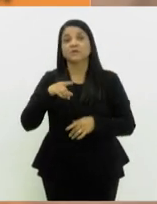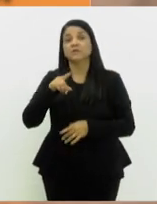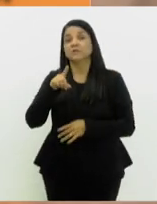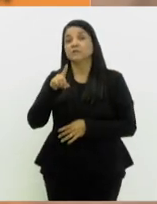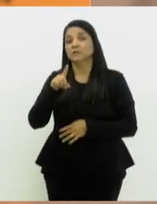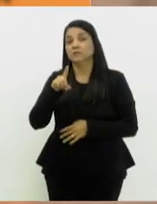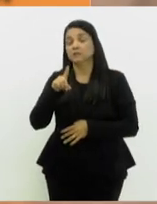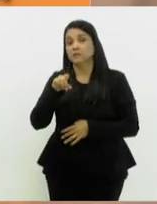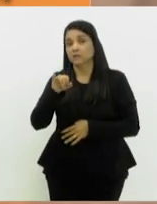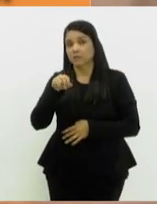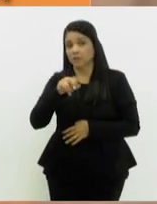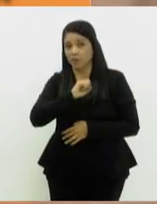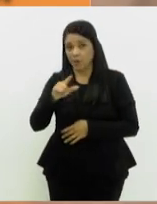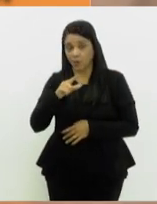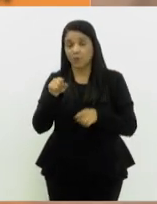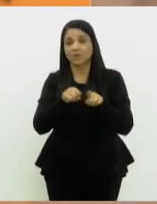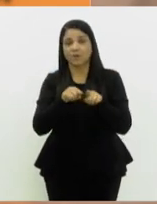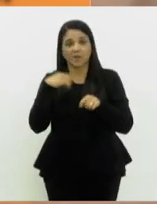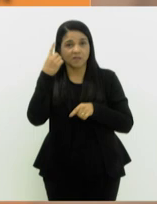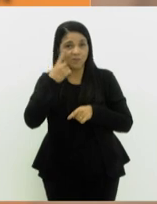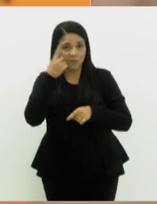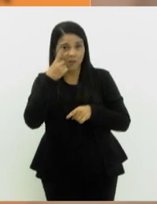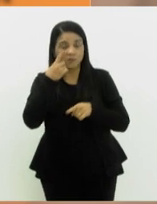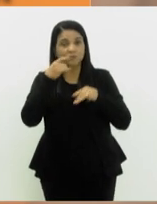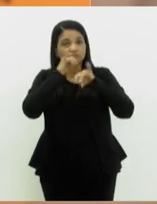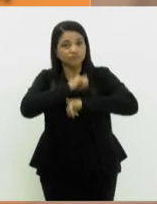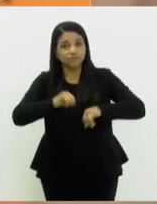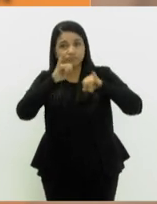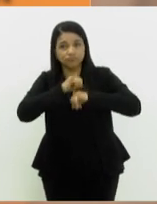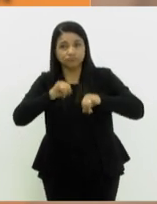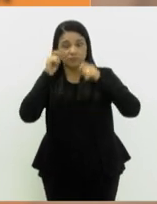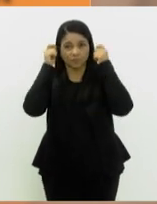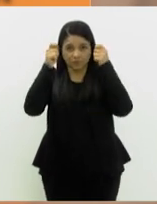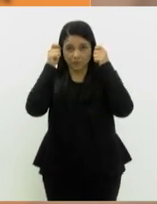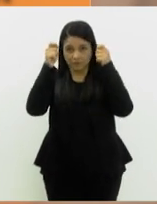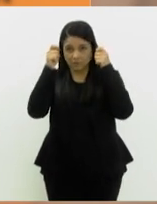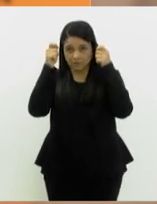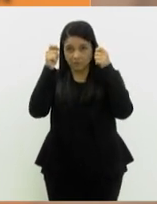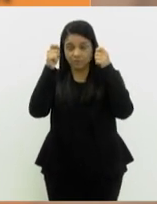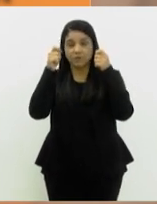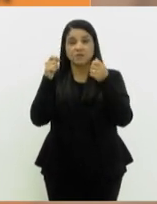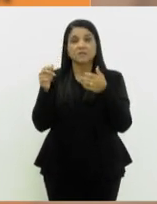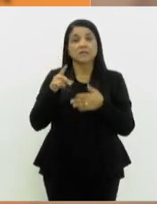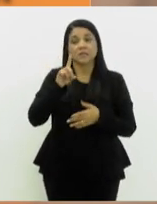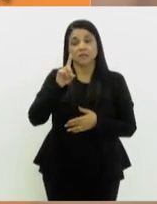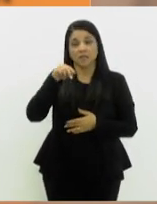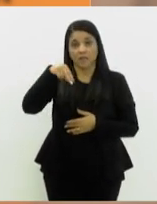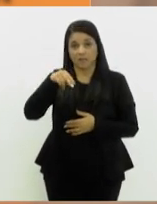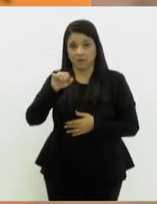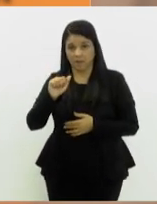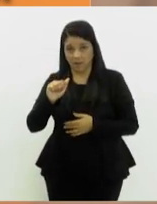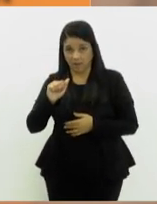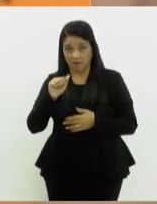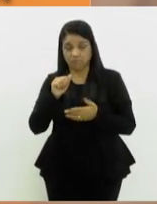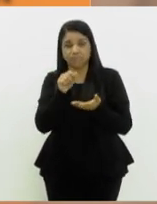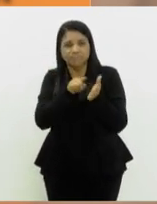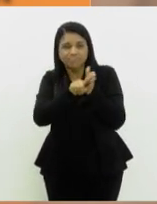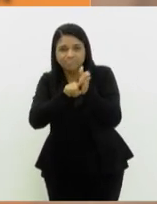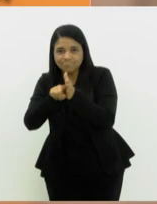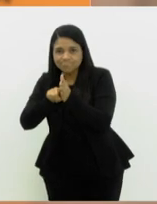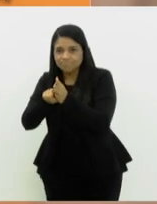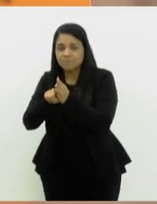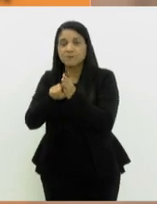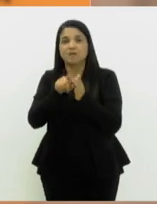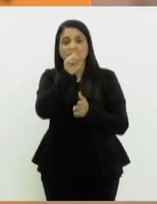solicita que o governo do Estado realize a divulgação da campanha nacional de coleta de DNA de familiares de pessoas